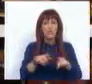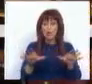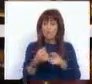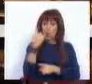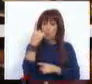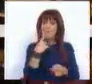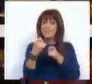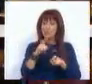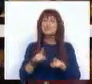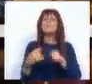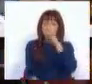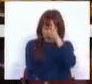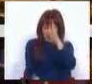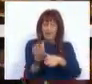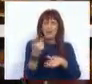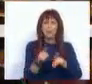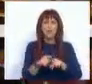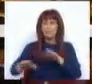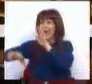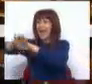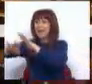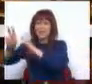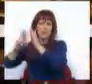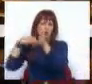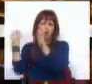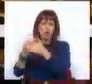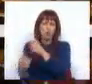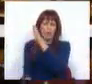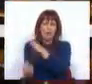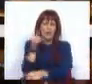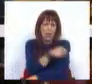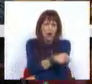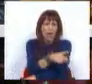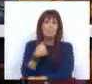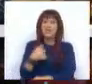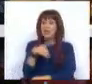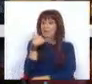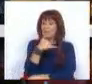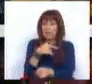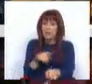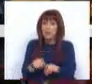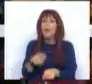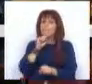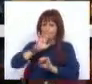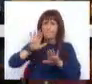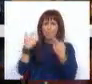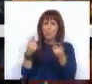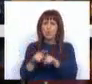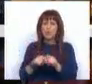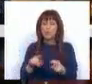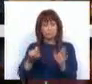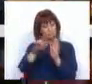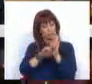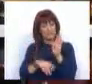comissão de inquérito seja criada. A direita chumbou a sua criação, mas felizmente é possível, ao abrigo do nosso